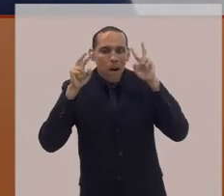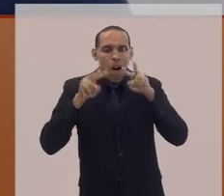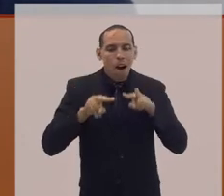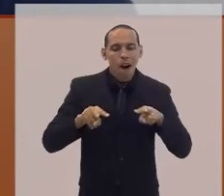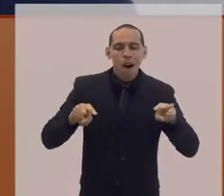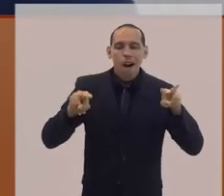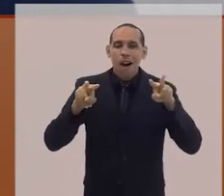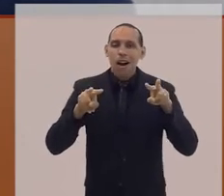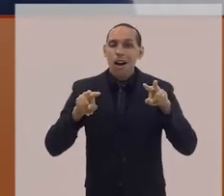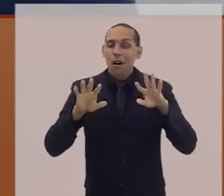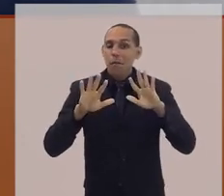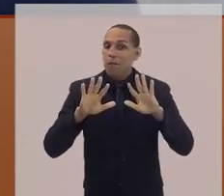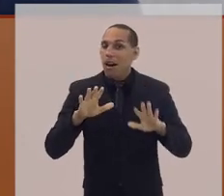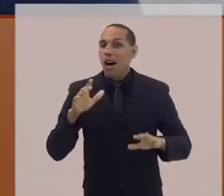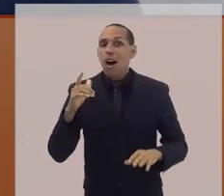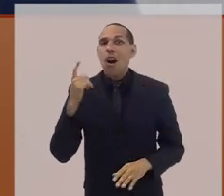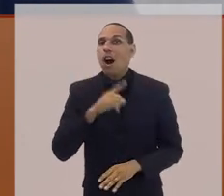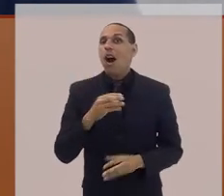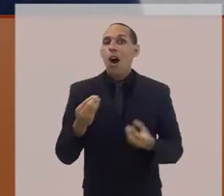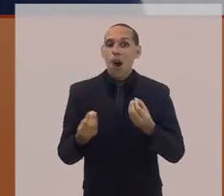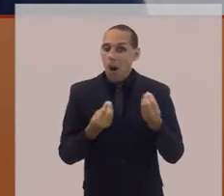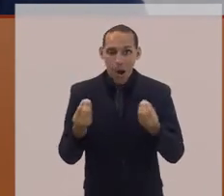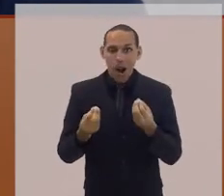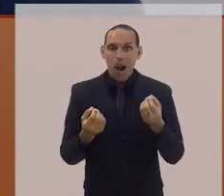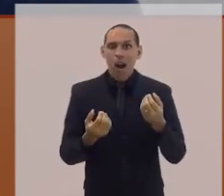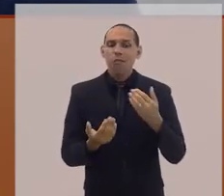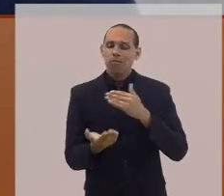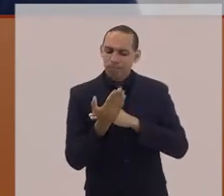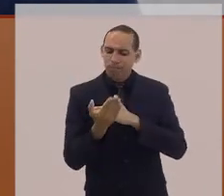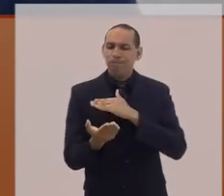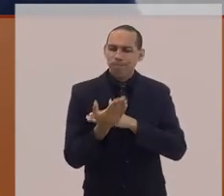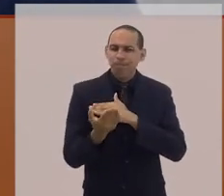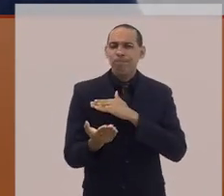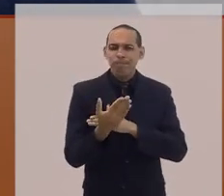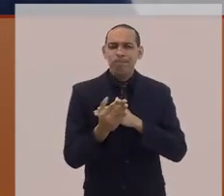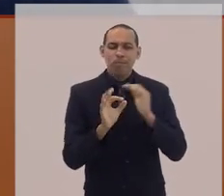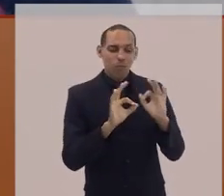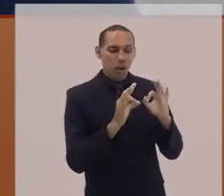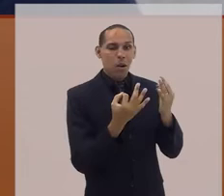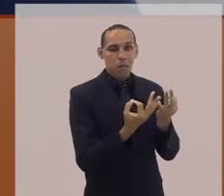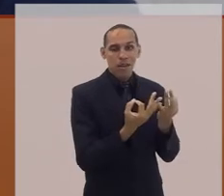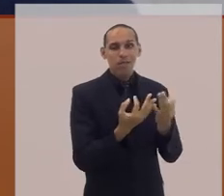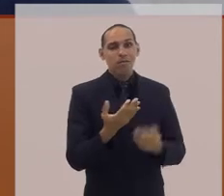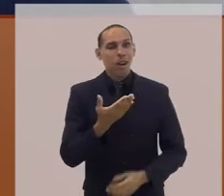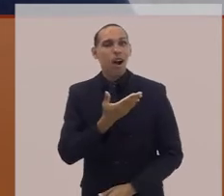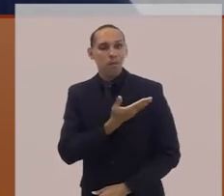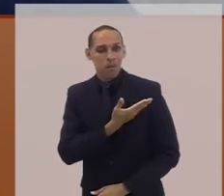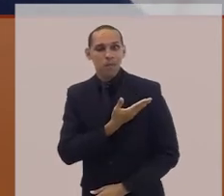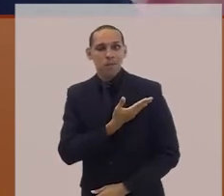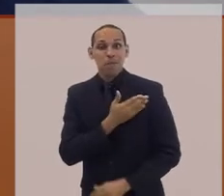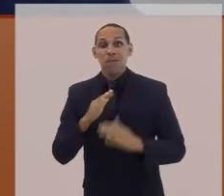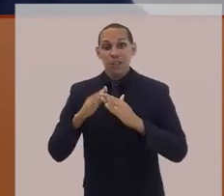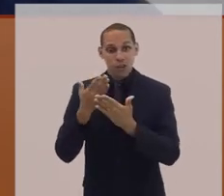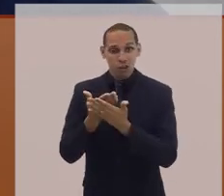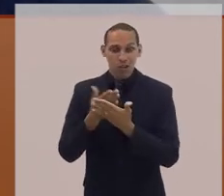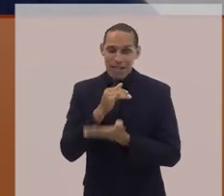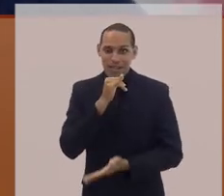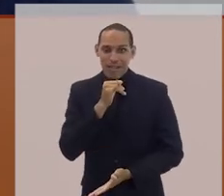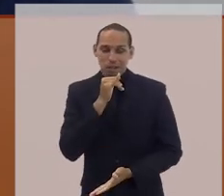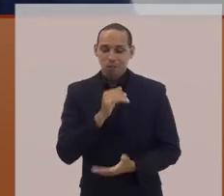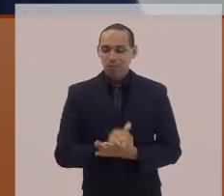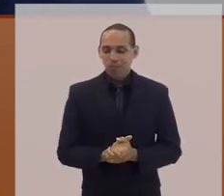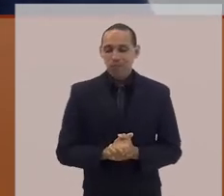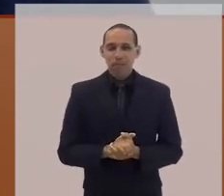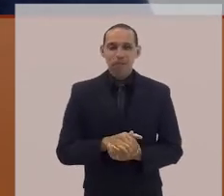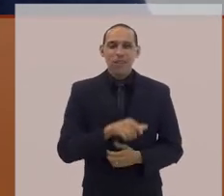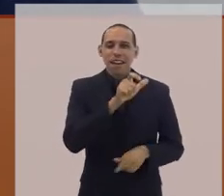da minha família e dos meus amigos. Na escola, por exemplo, os meus amigos se revezavam, copiando a matéria do